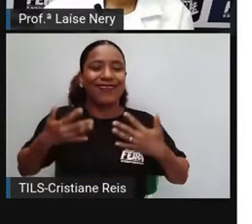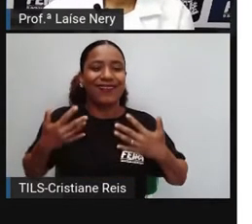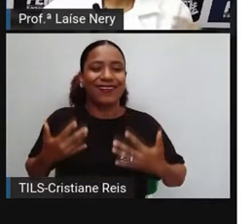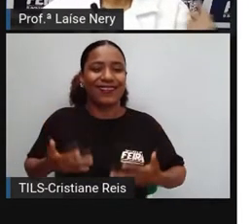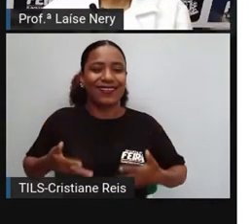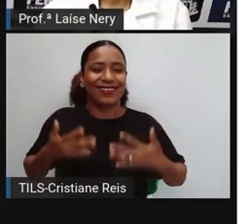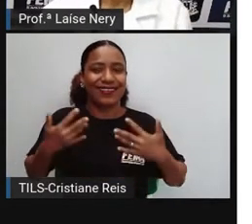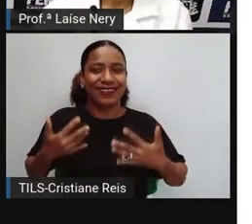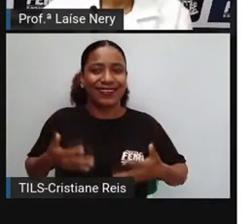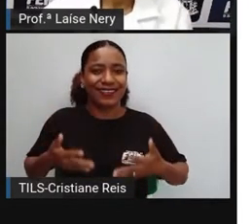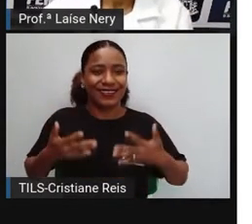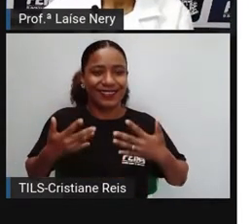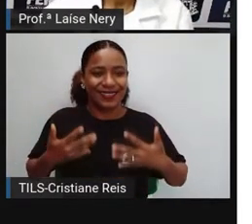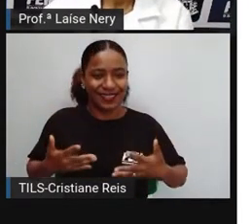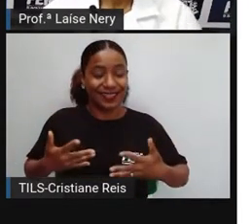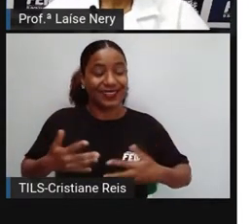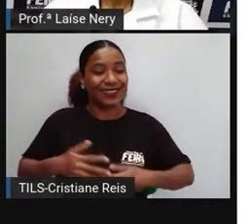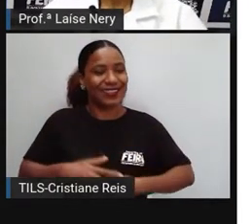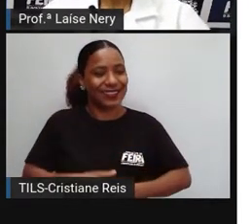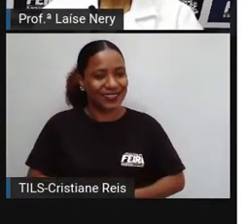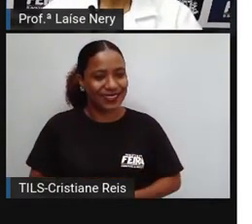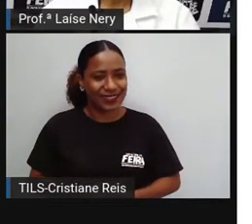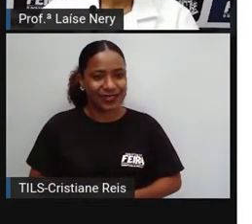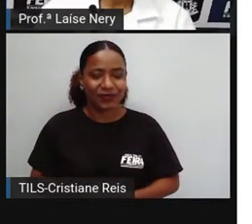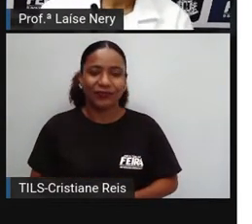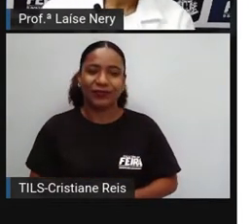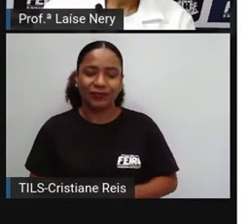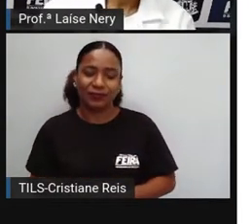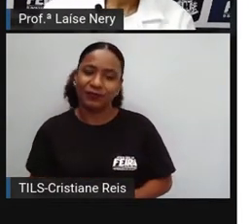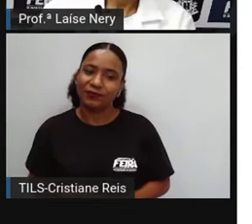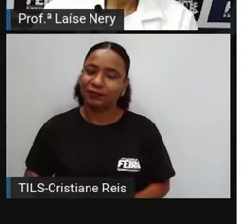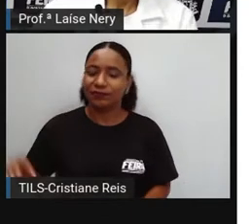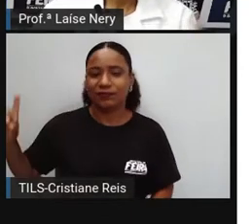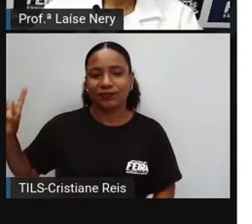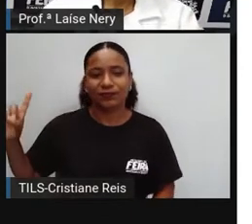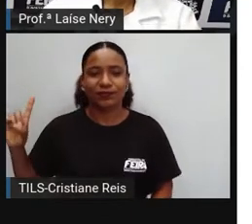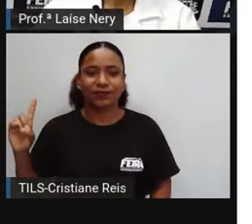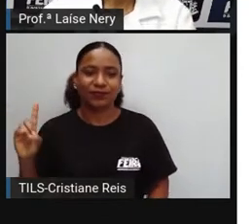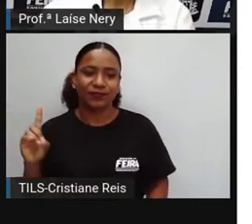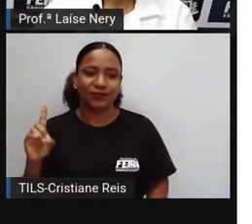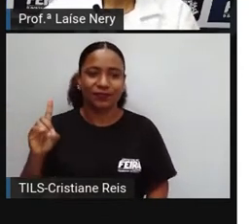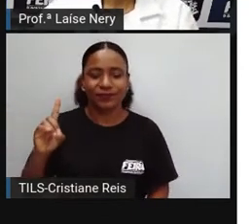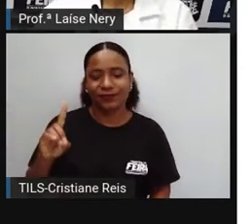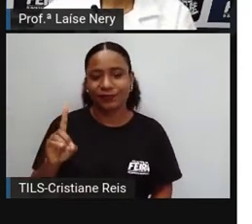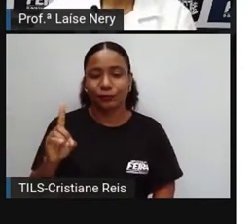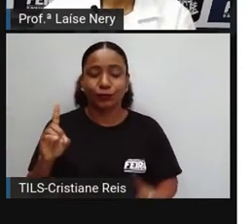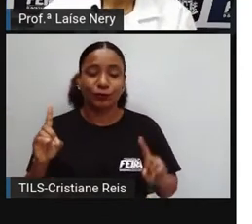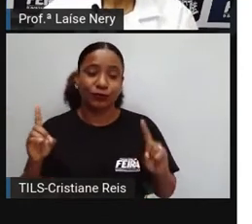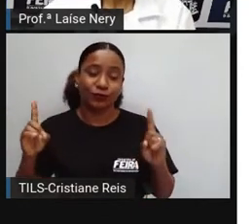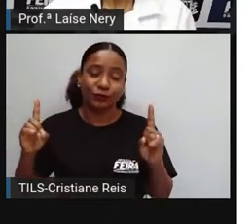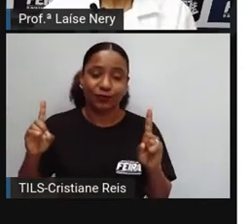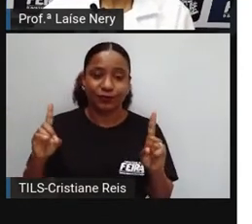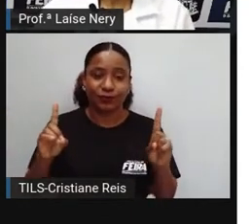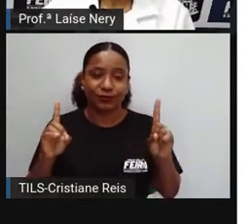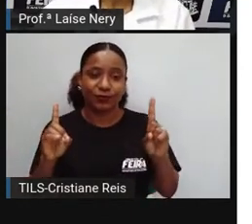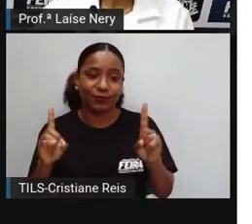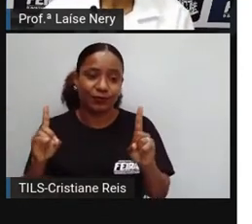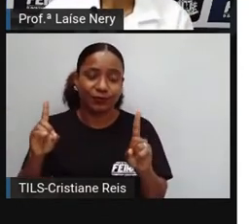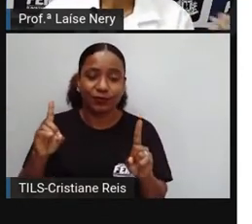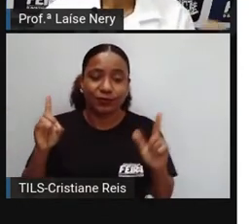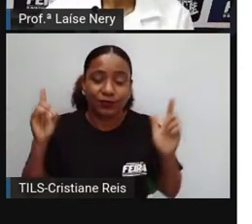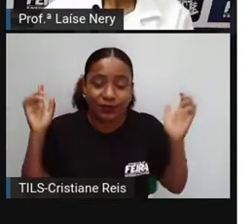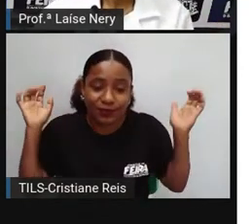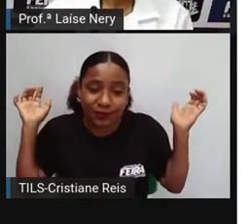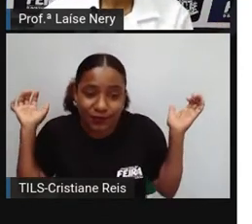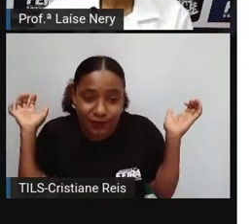Em seguida, veio outro transeunte, uma pessoa que estava caminhando, que lhe perguntou,